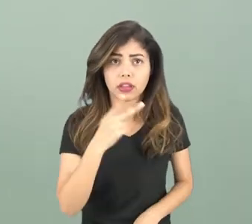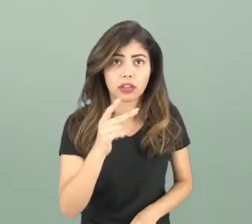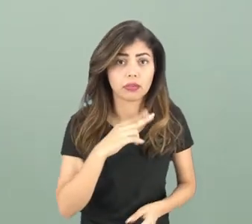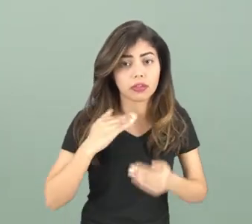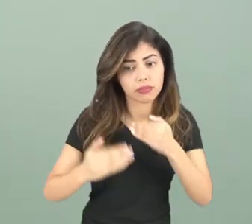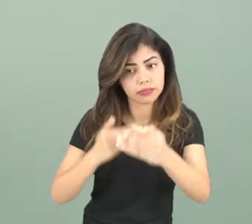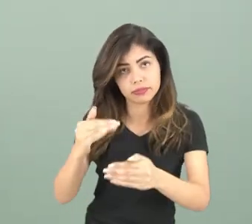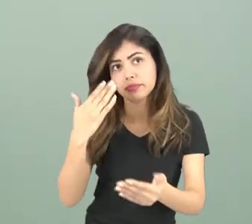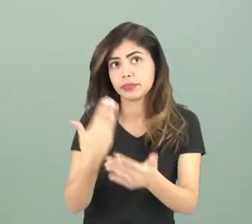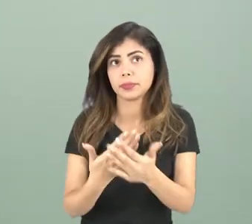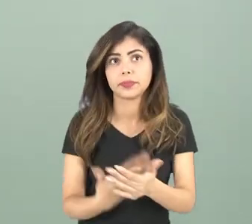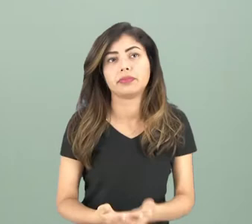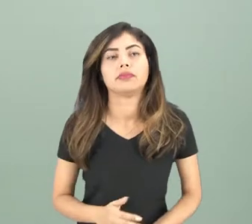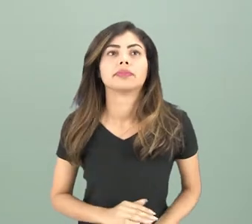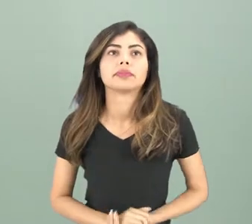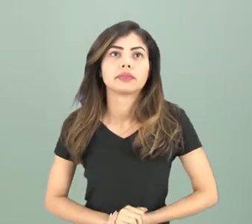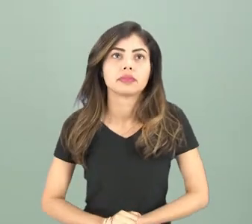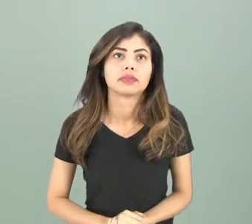ver ao longo da aula.